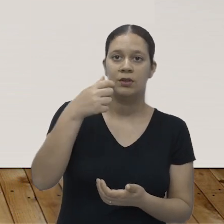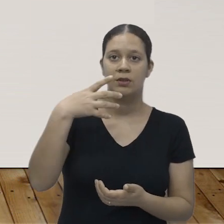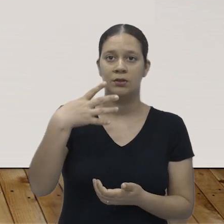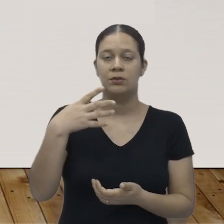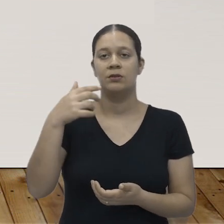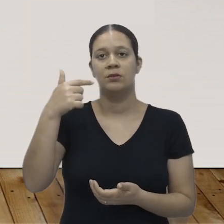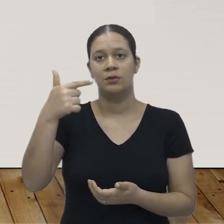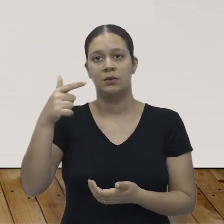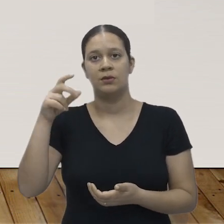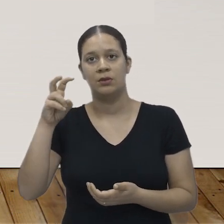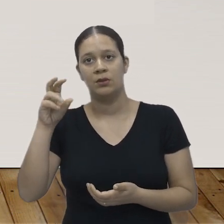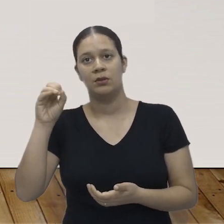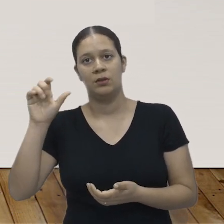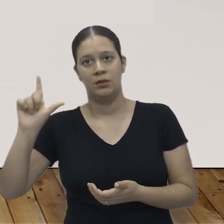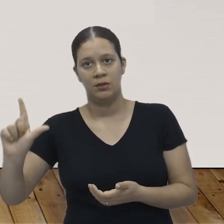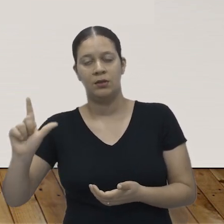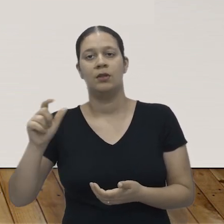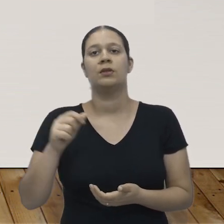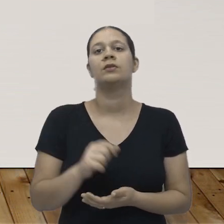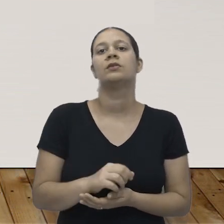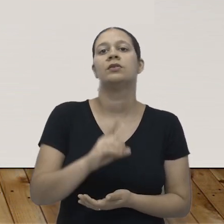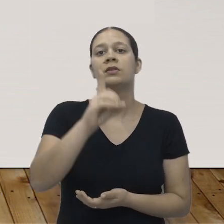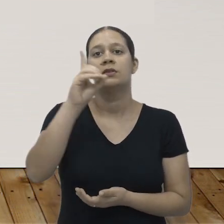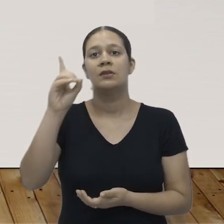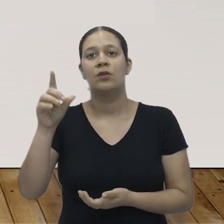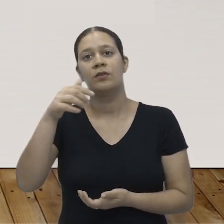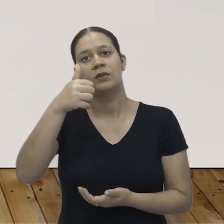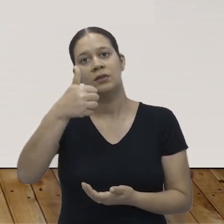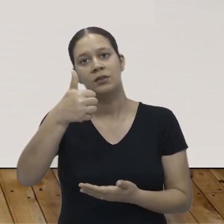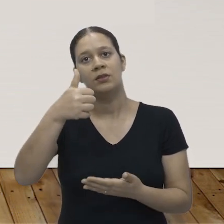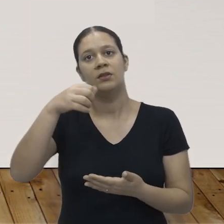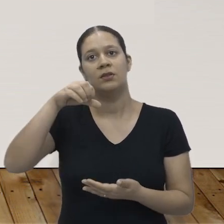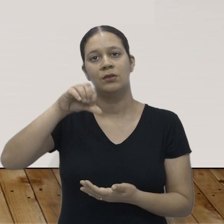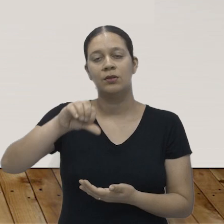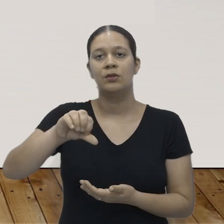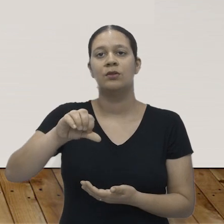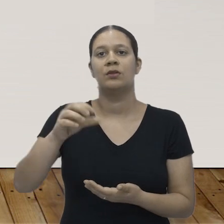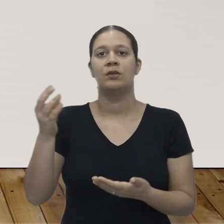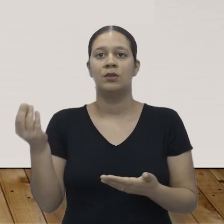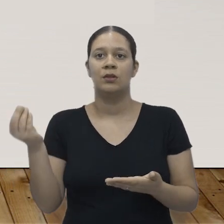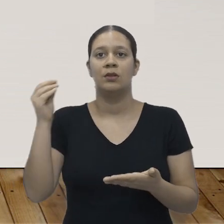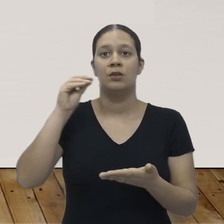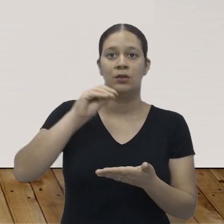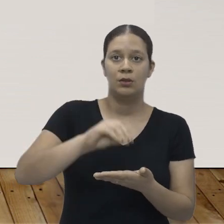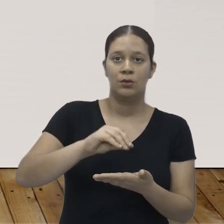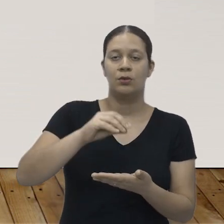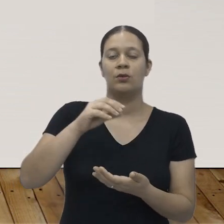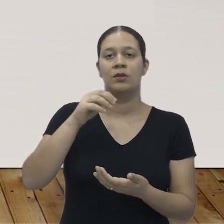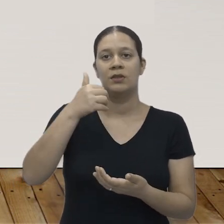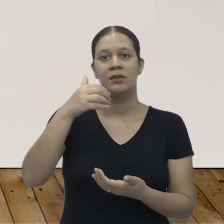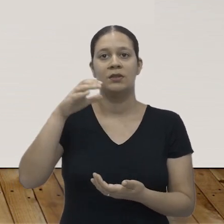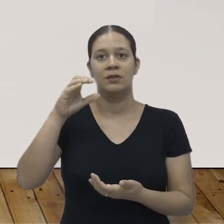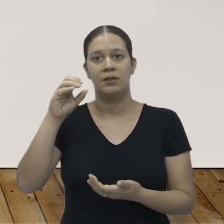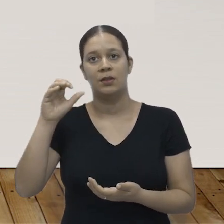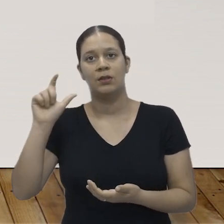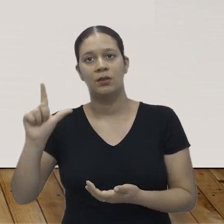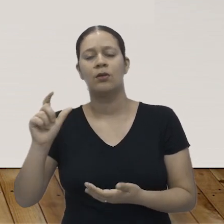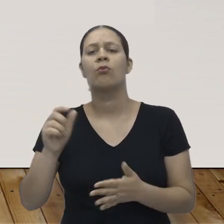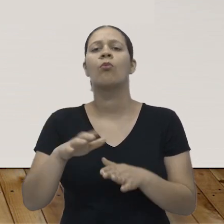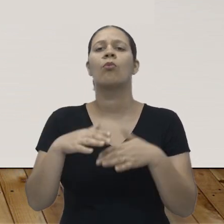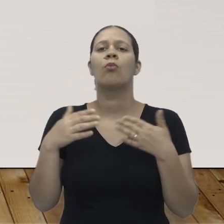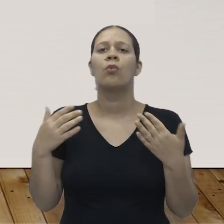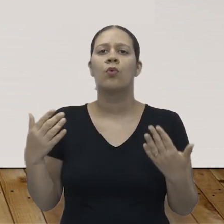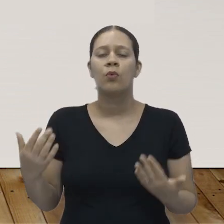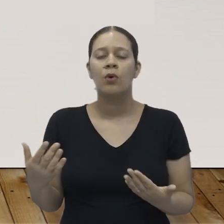No dia 14, ela retirou 250 litros de água. E no dia 19, colocou 100 litros de